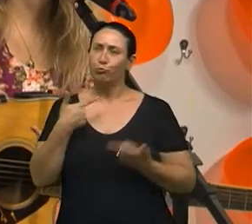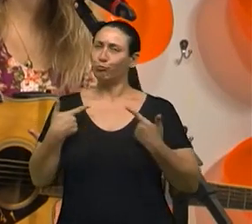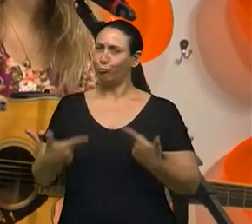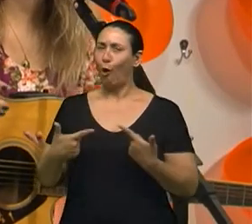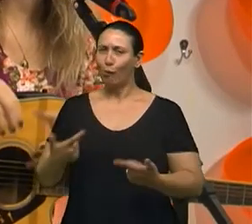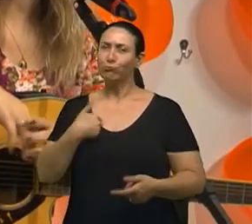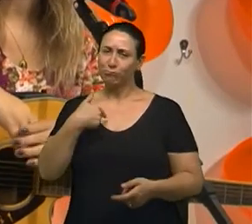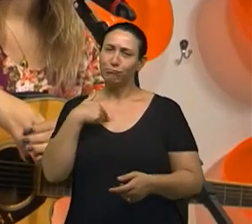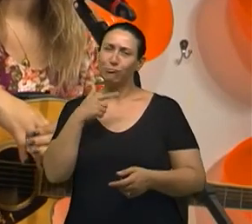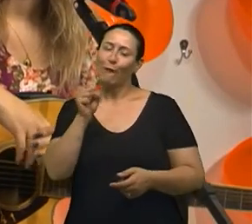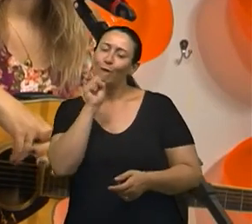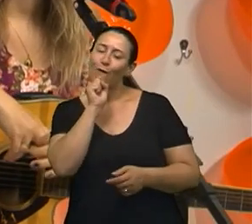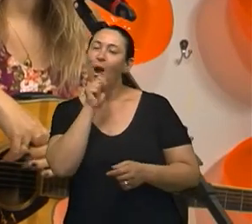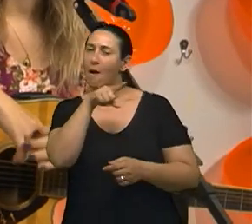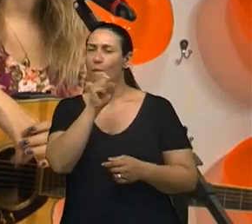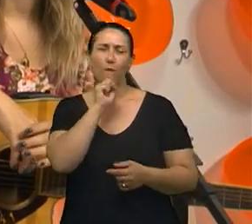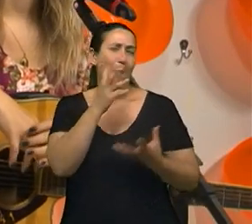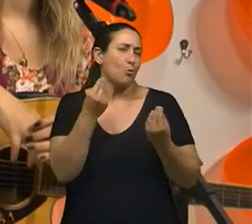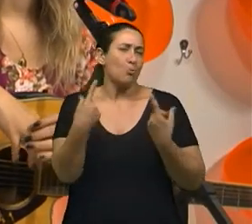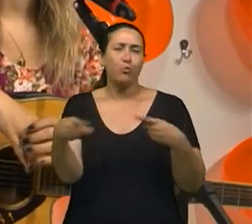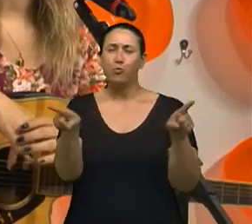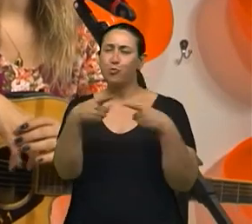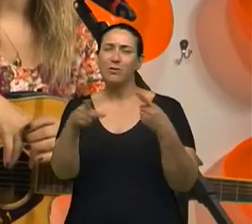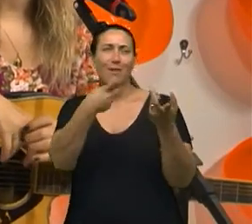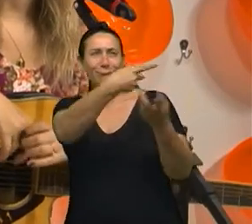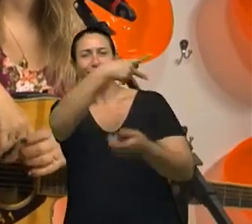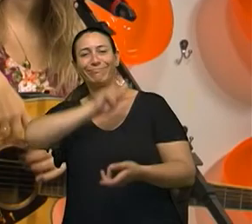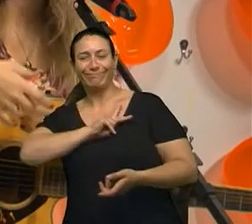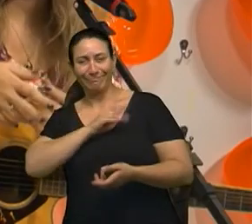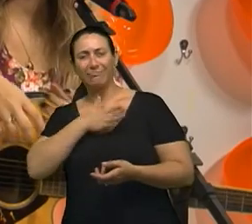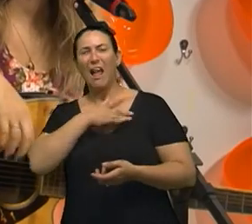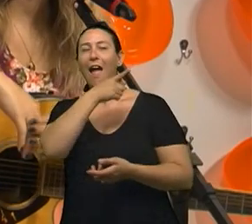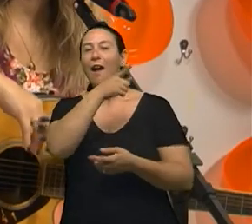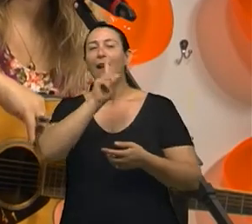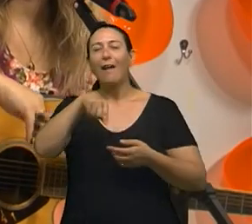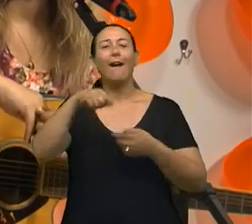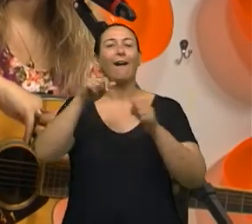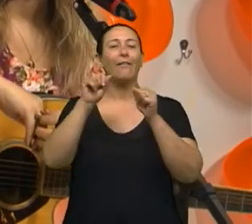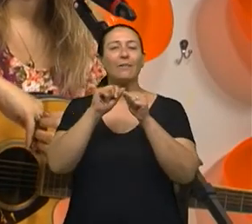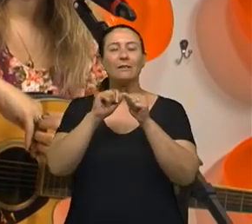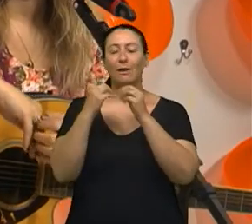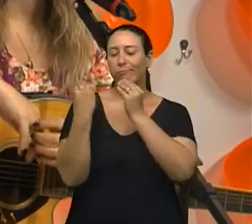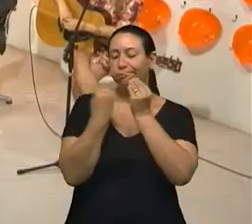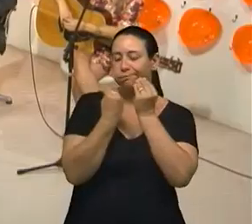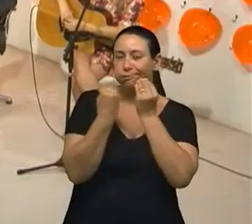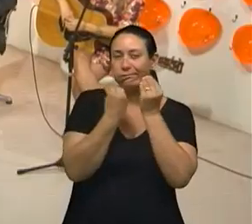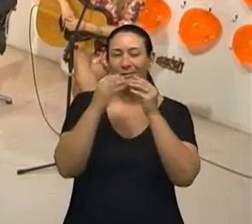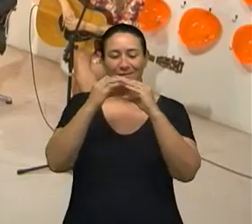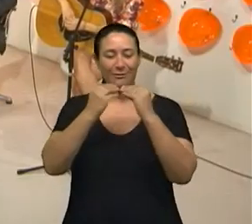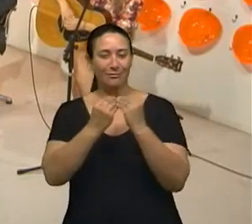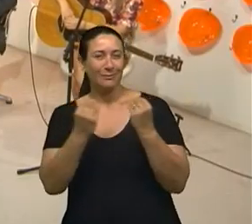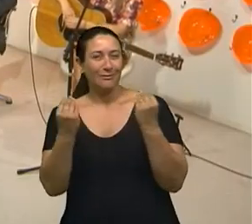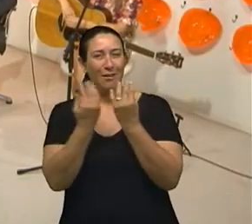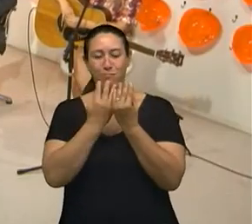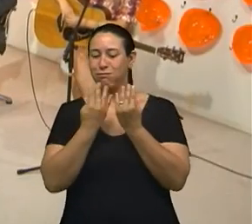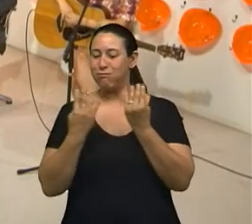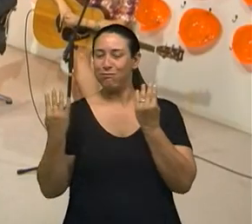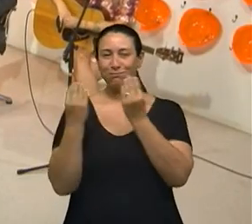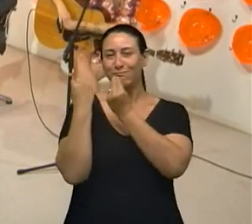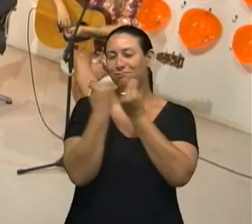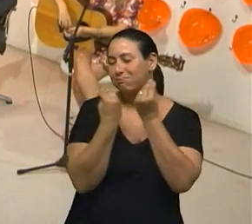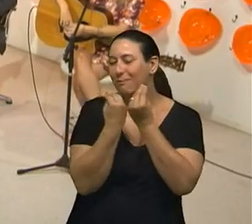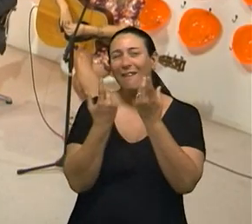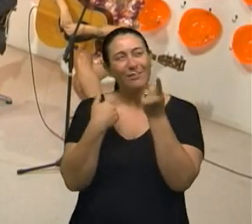musical também. Olha, então tu é beneficiada. É, ela tocava gaita. E aonde ela estiver, estava tendo palco pra ti, hein?